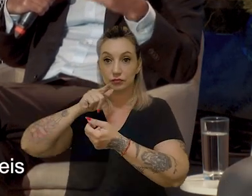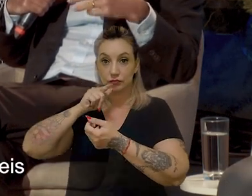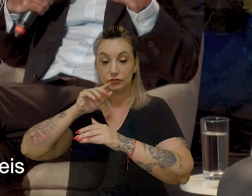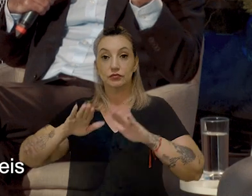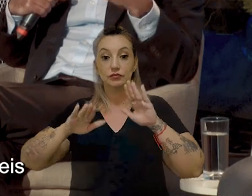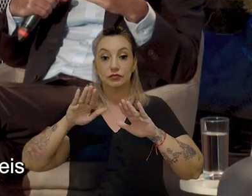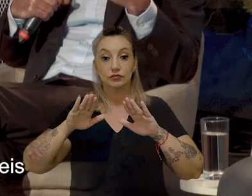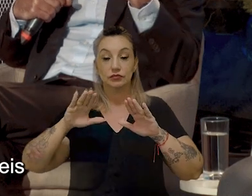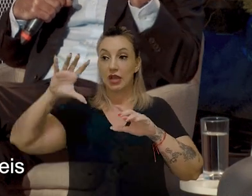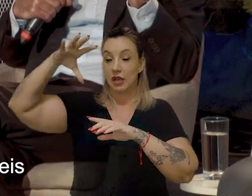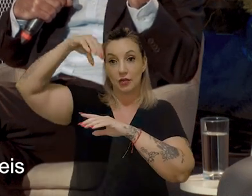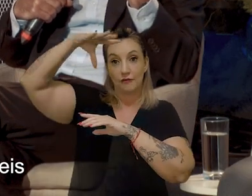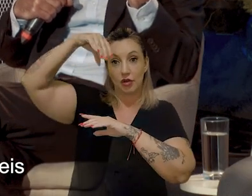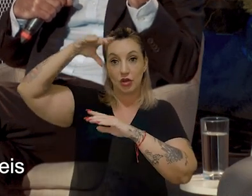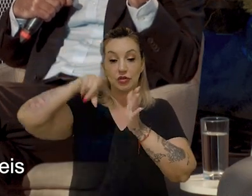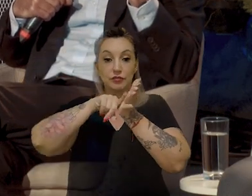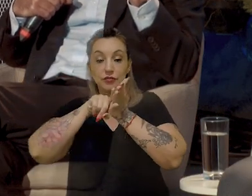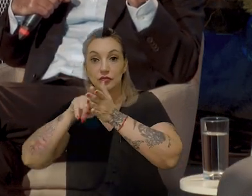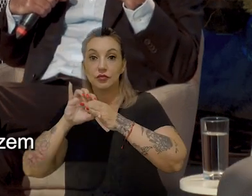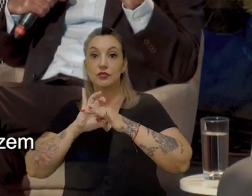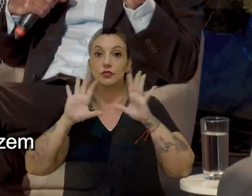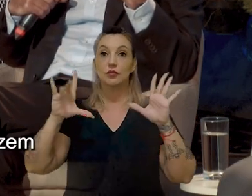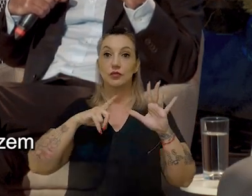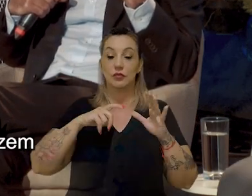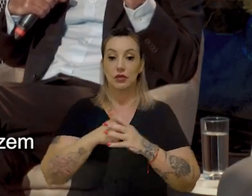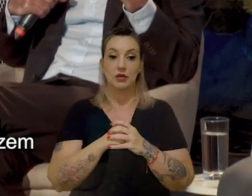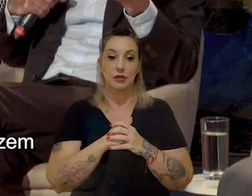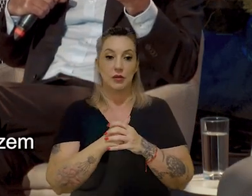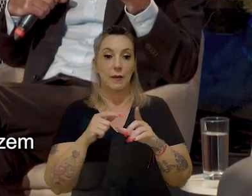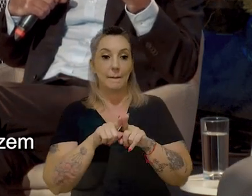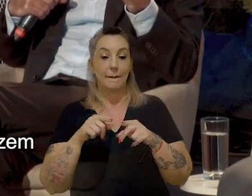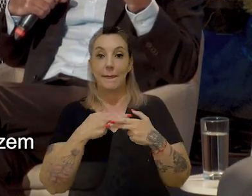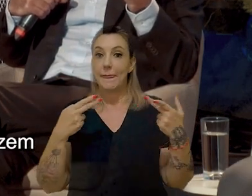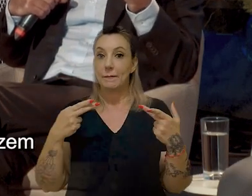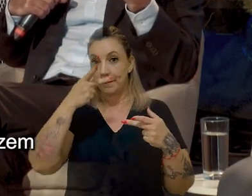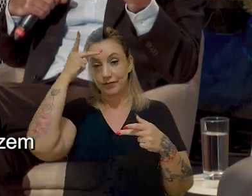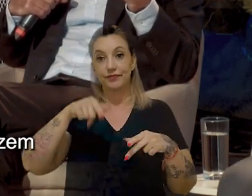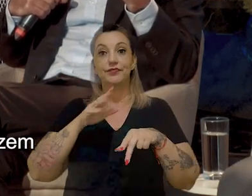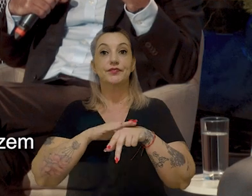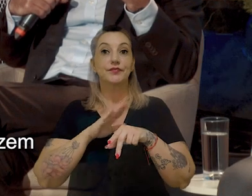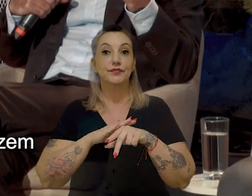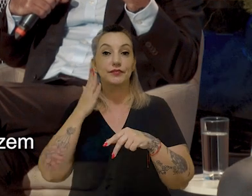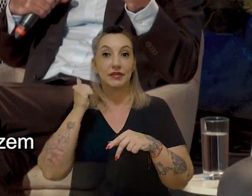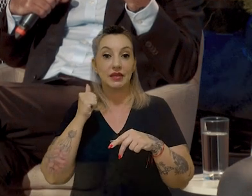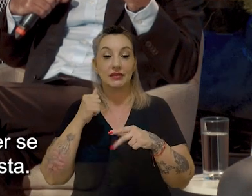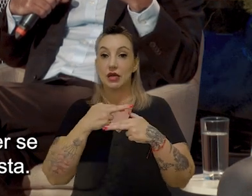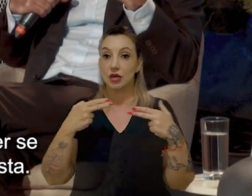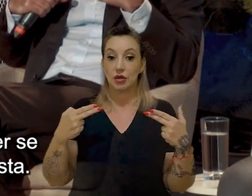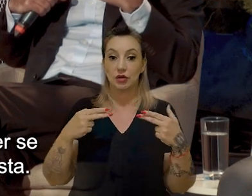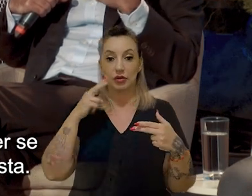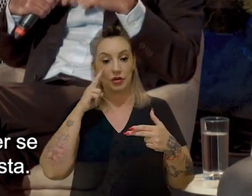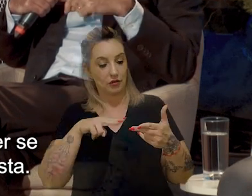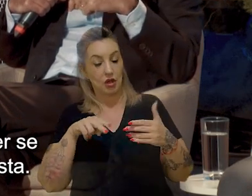baseada em fotos do satélite, em estudos que a gente tem disponíveis. E uma das coisas que as pessoas fazem quando sabem dessa ferramenta é